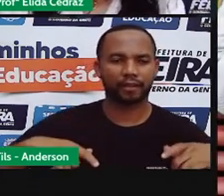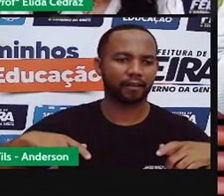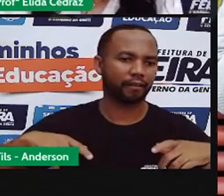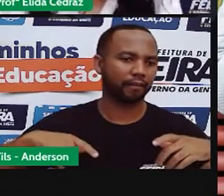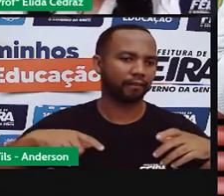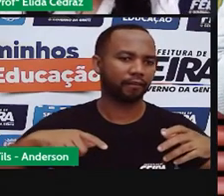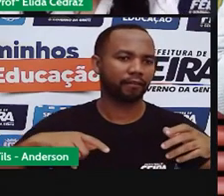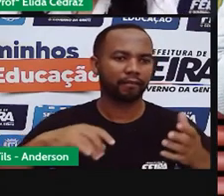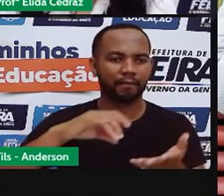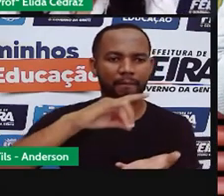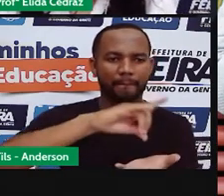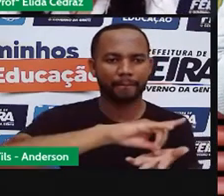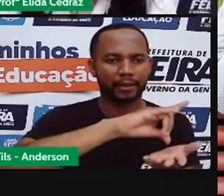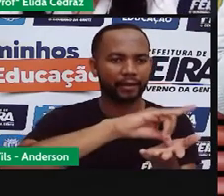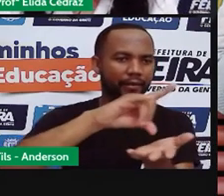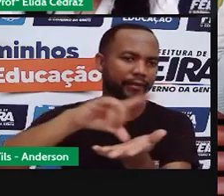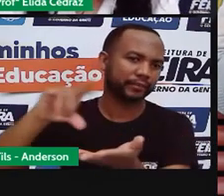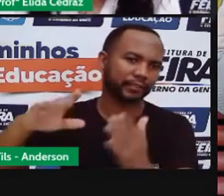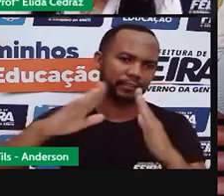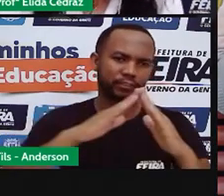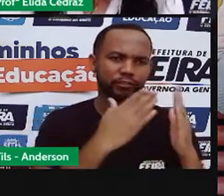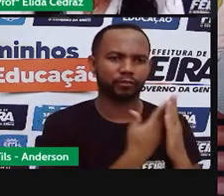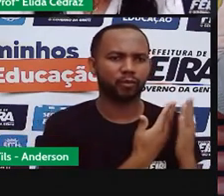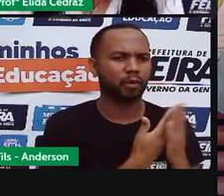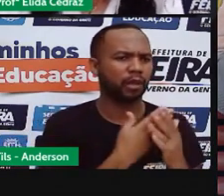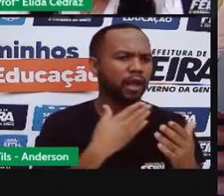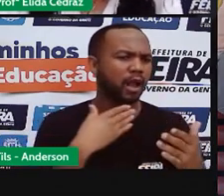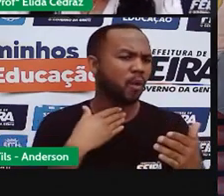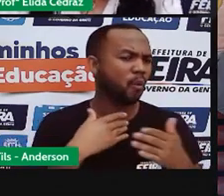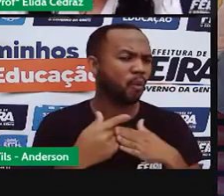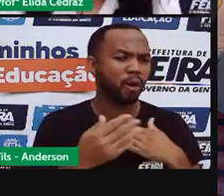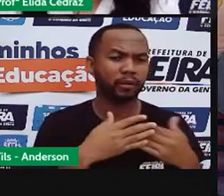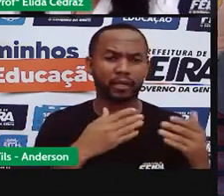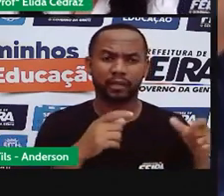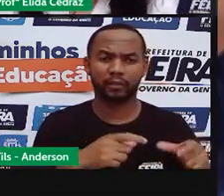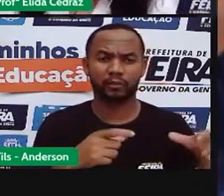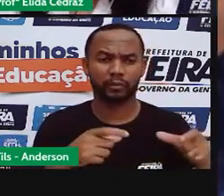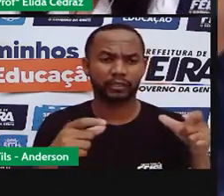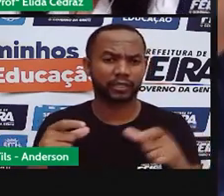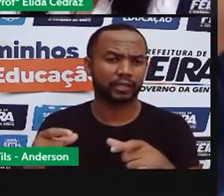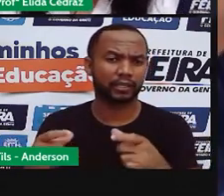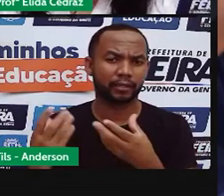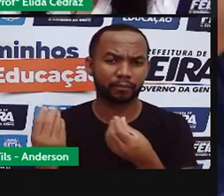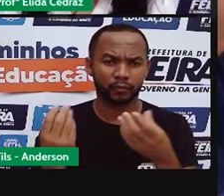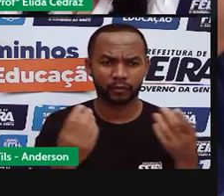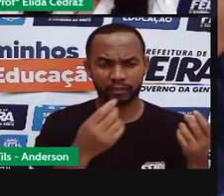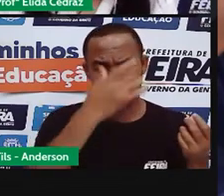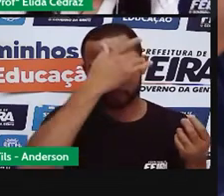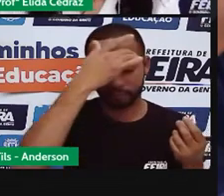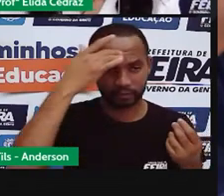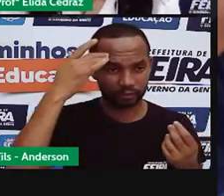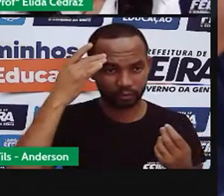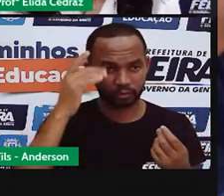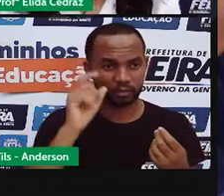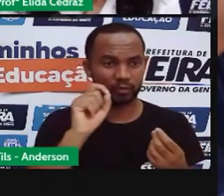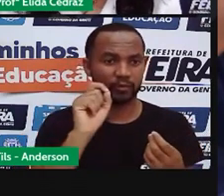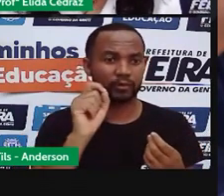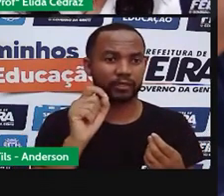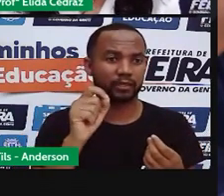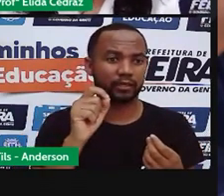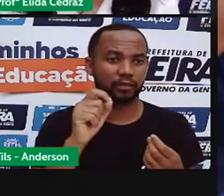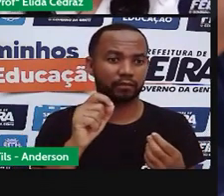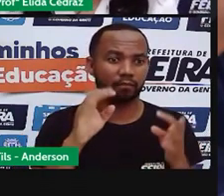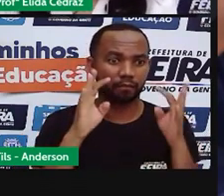escolas, seja no parquinho, aonde quer que esteja, Muitas pessoas ficam tão